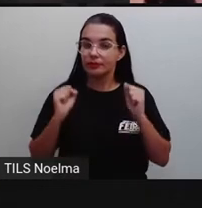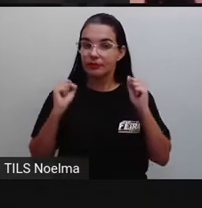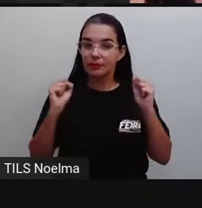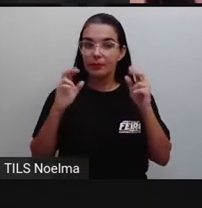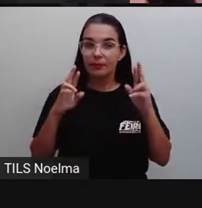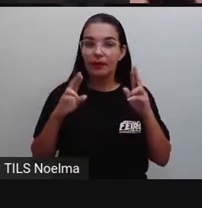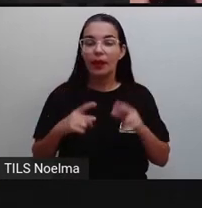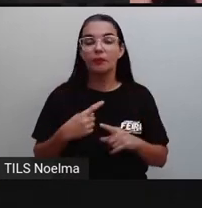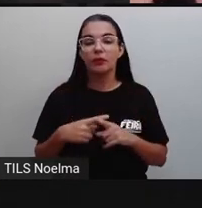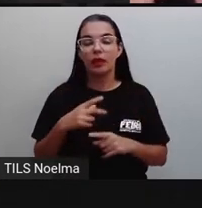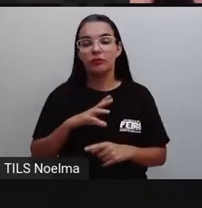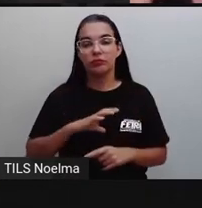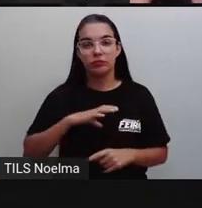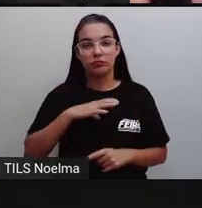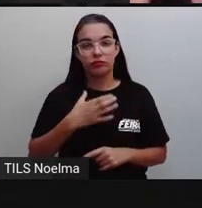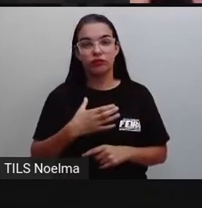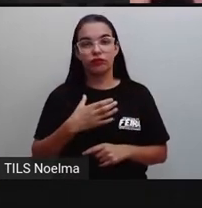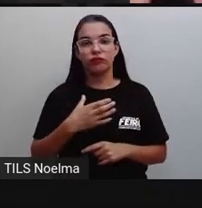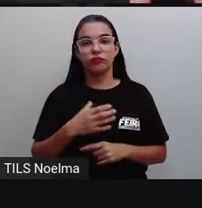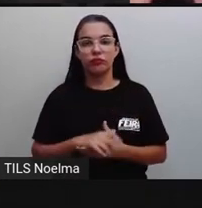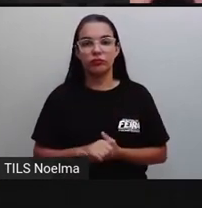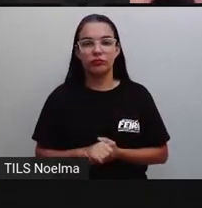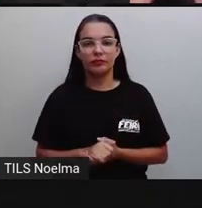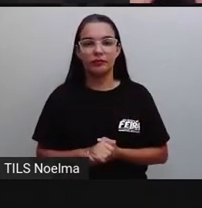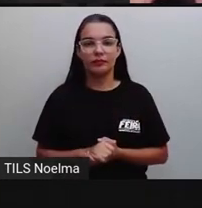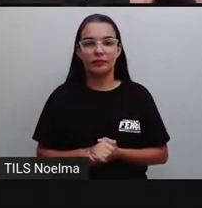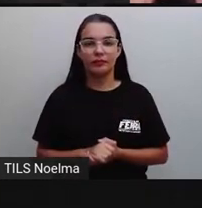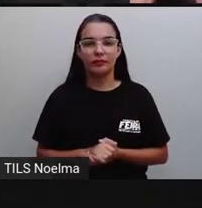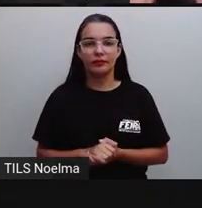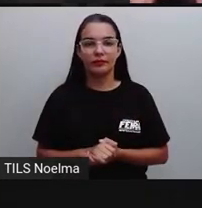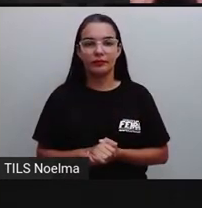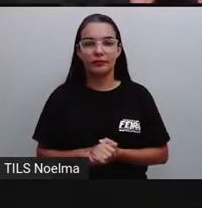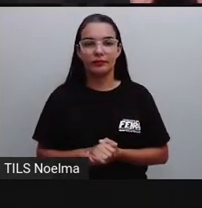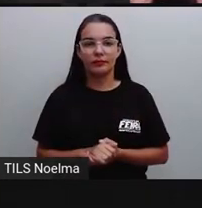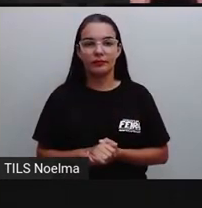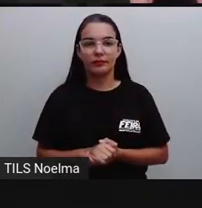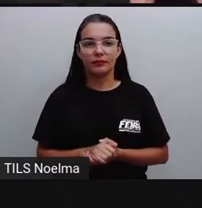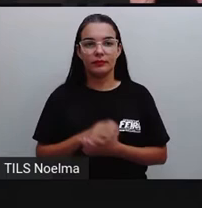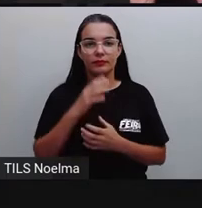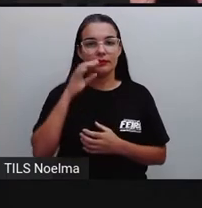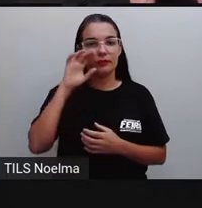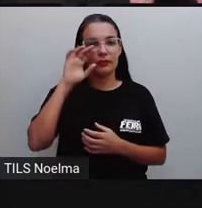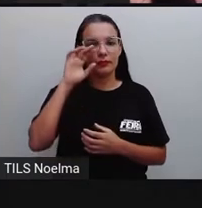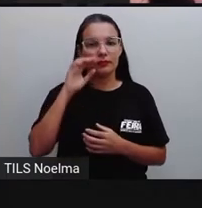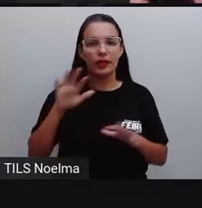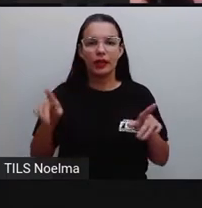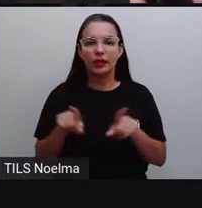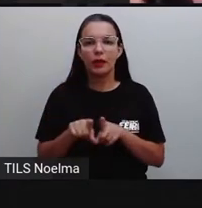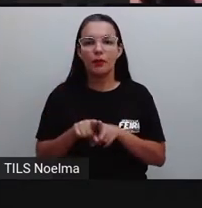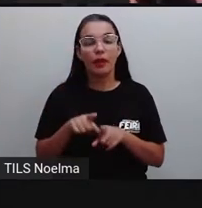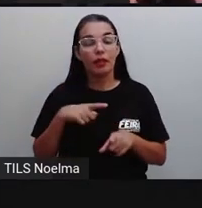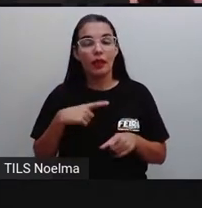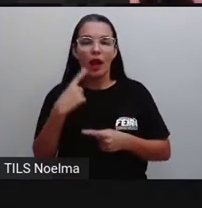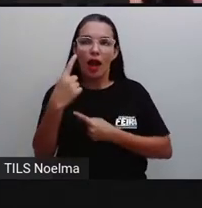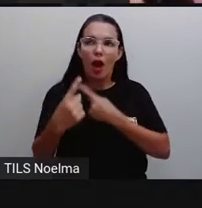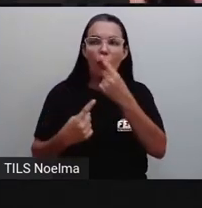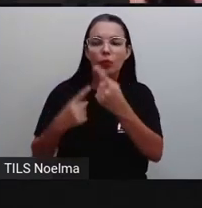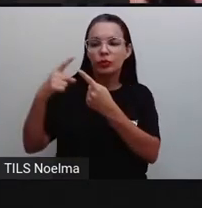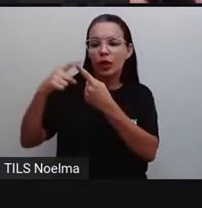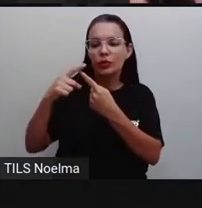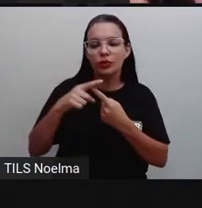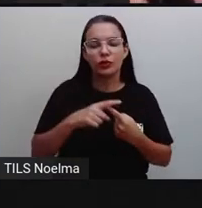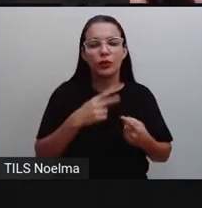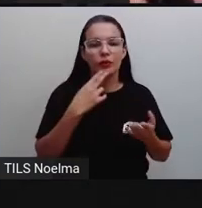comunicação, né? E a gente vai conhecer alguns dos tipos